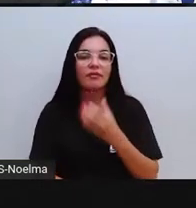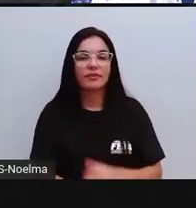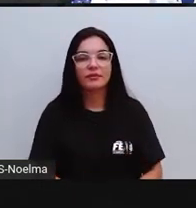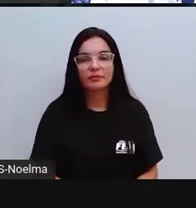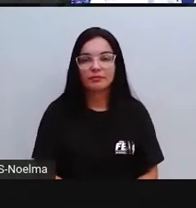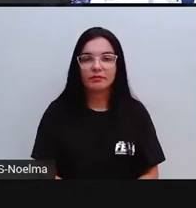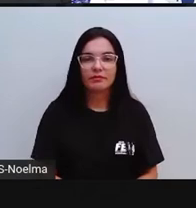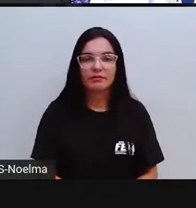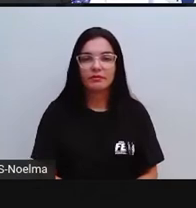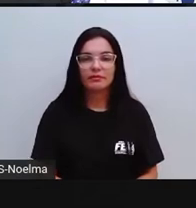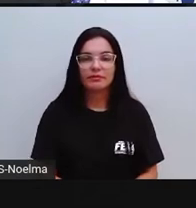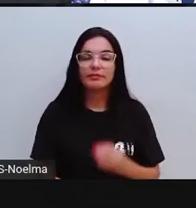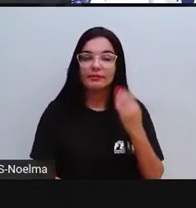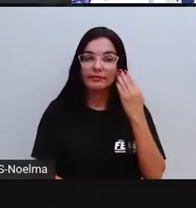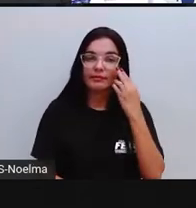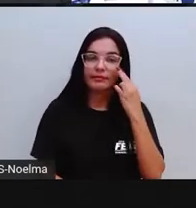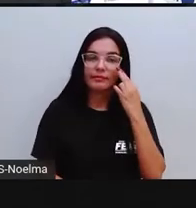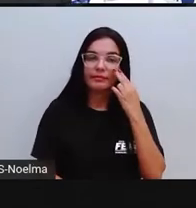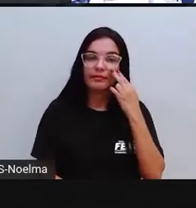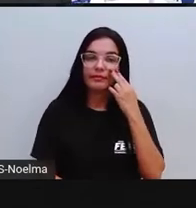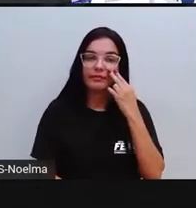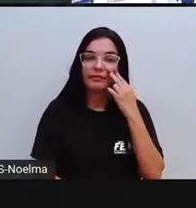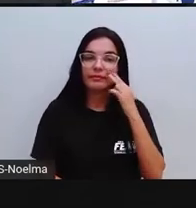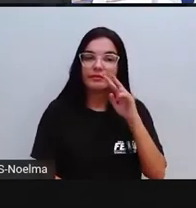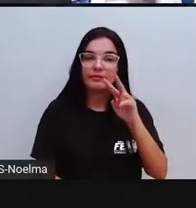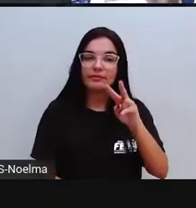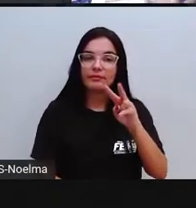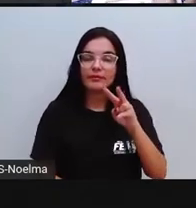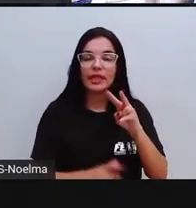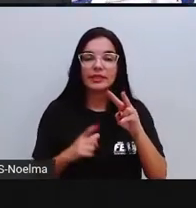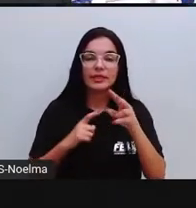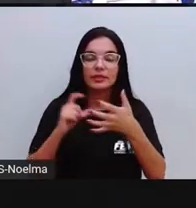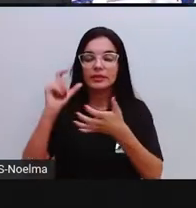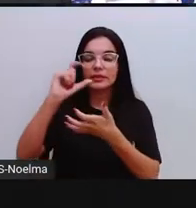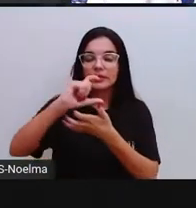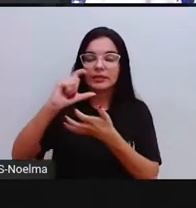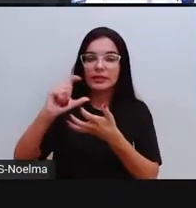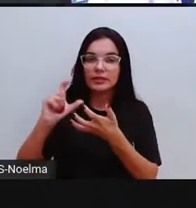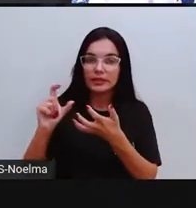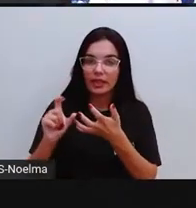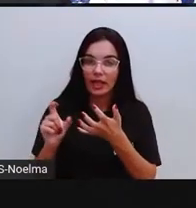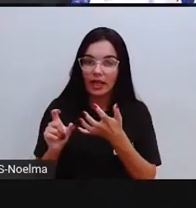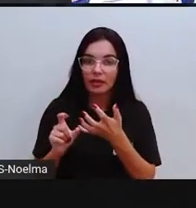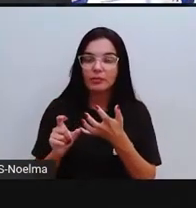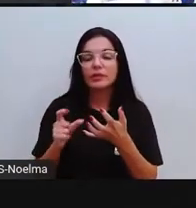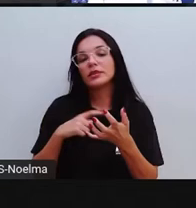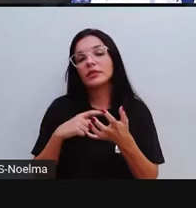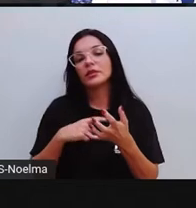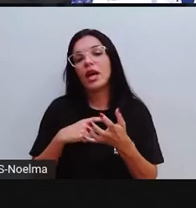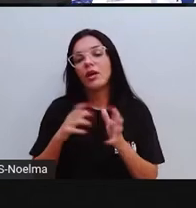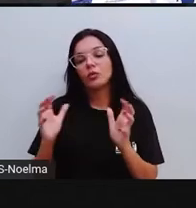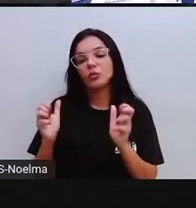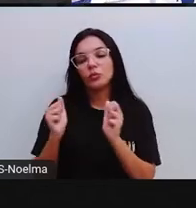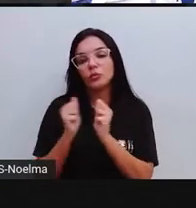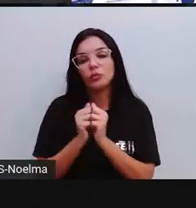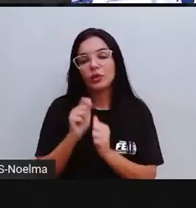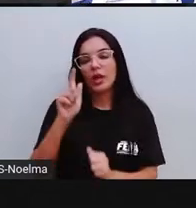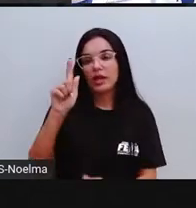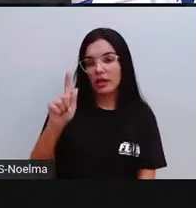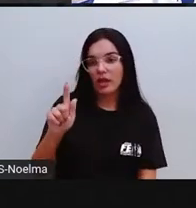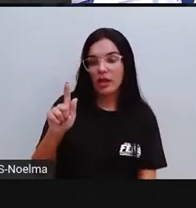Então, olha lá. Nós temos aí agora as sílabas, né, formadas pela consoante G,